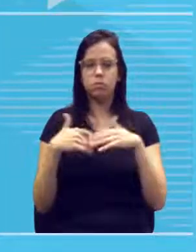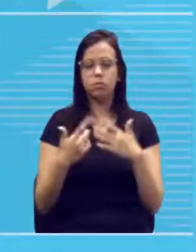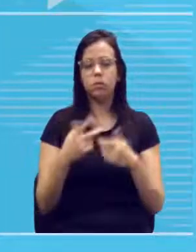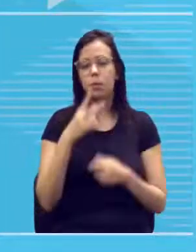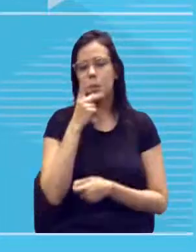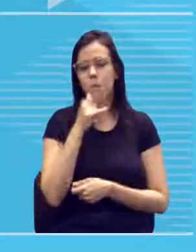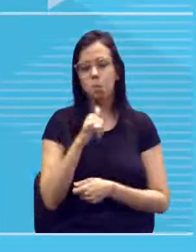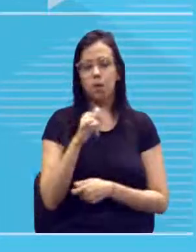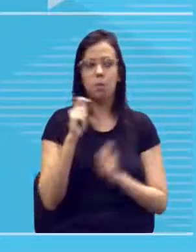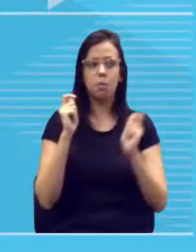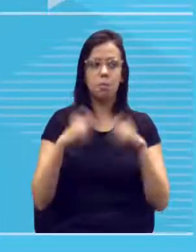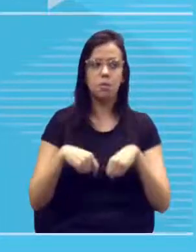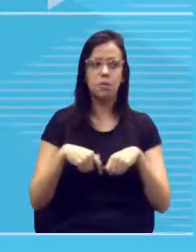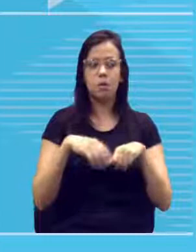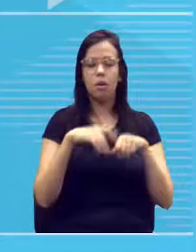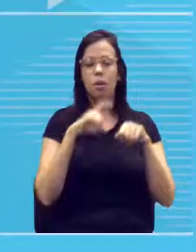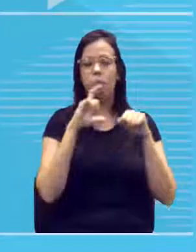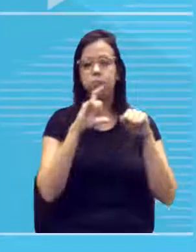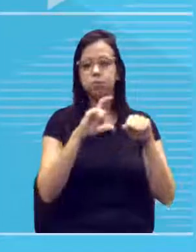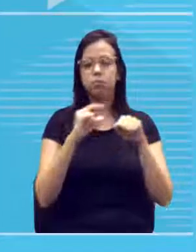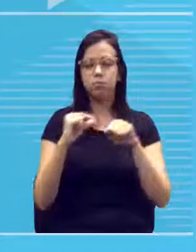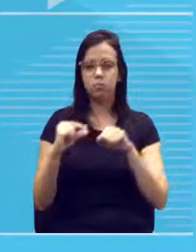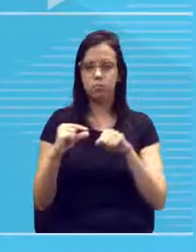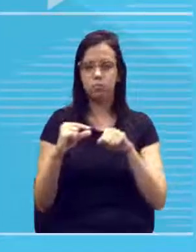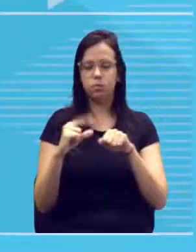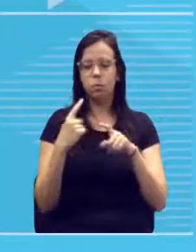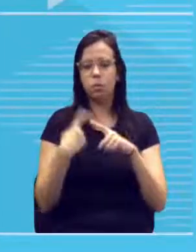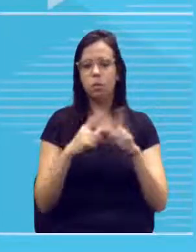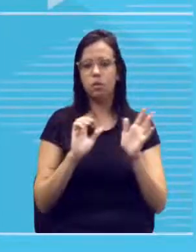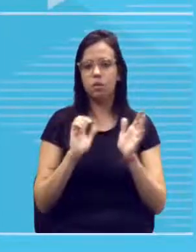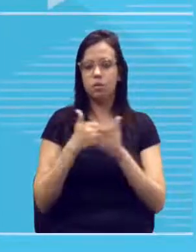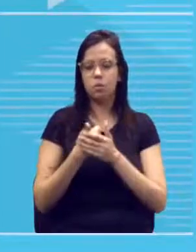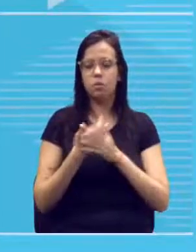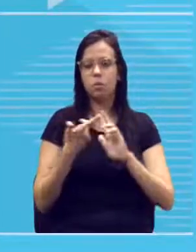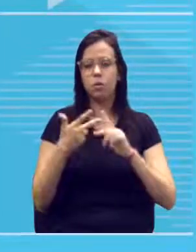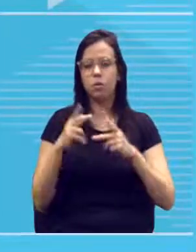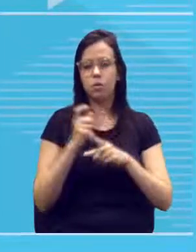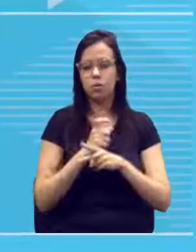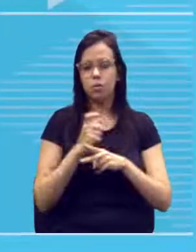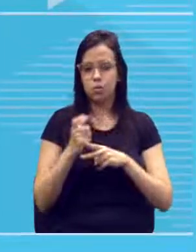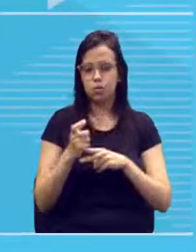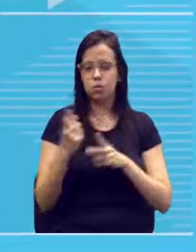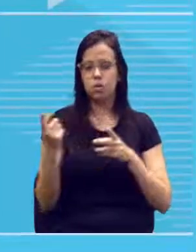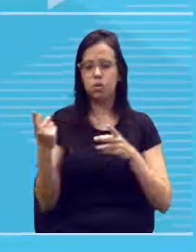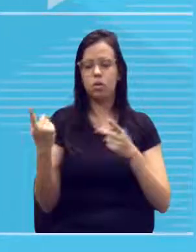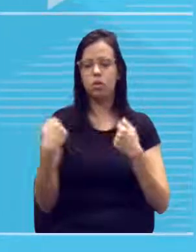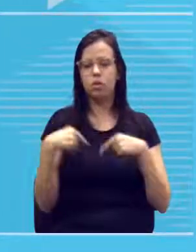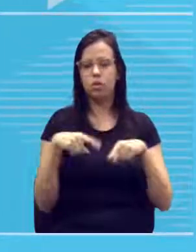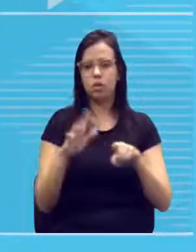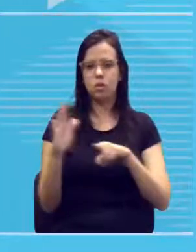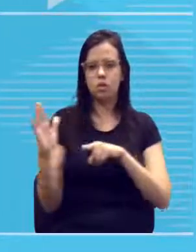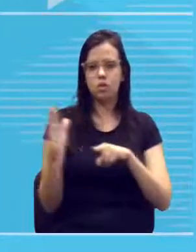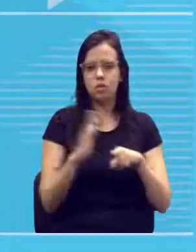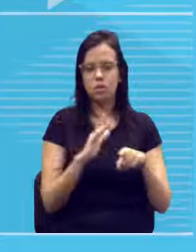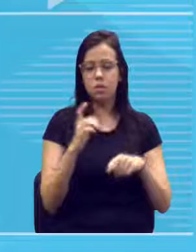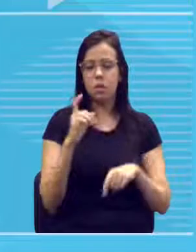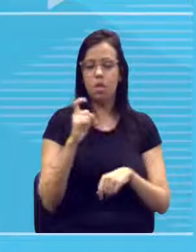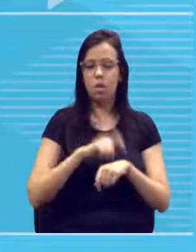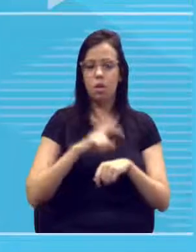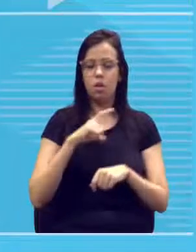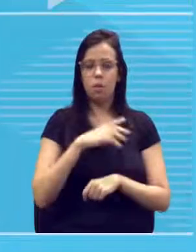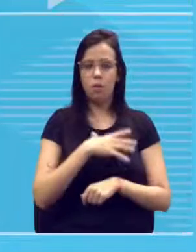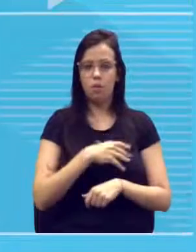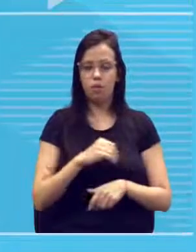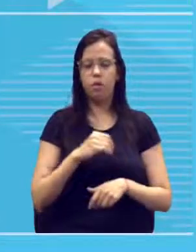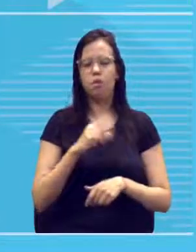pai é azão, azinho. Ele está ocultando o gene recessivo e quando ele tiver um filho, o filho vai ser o quê? Recessivo. O